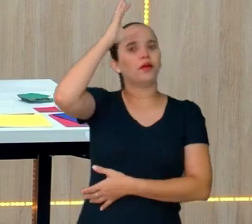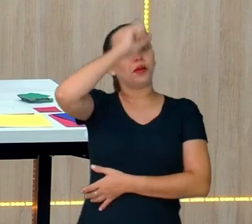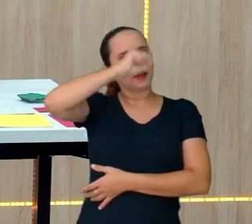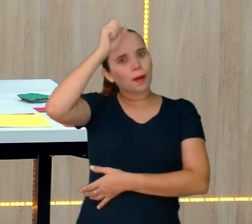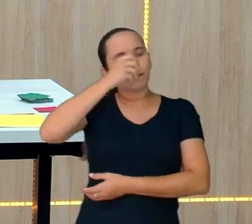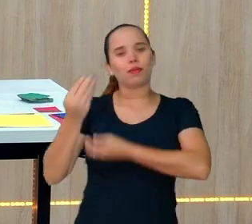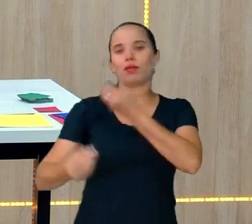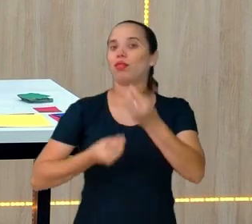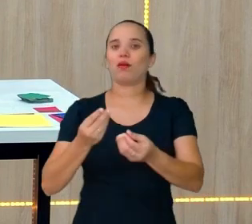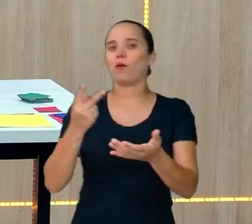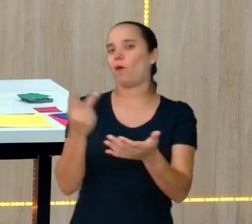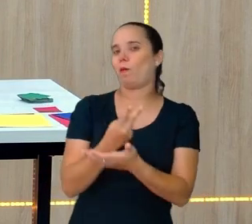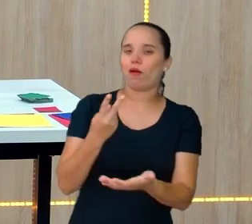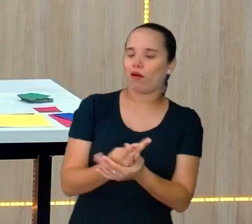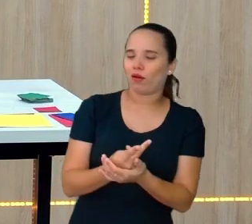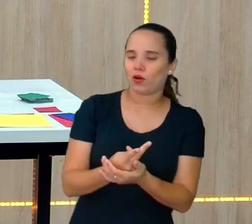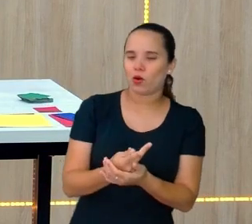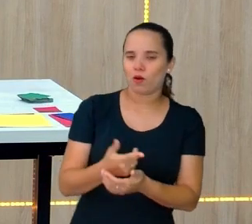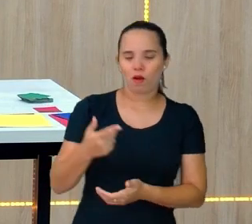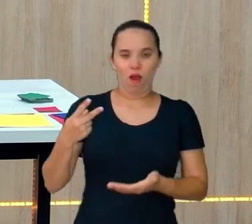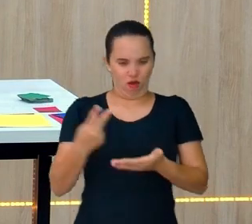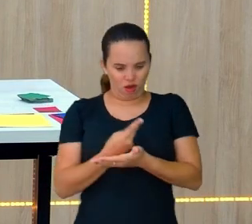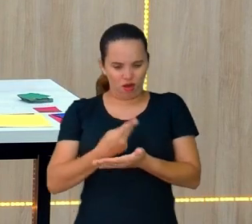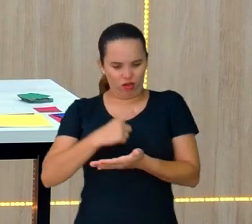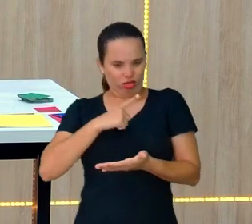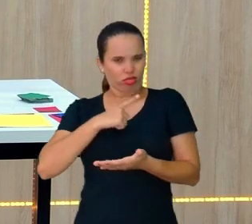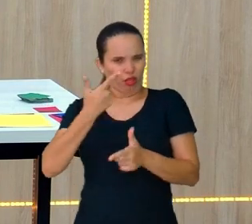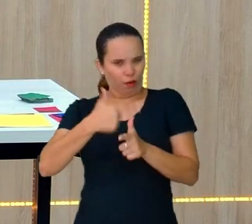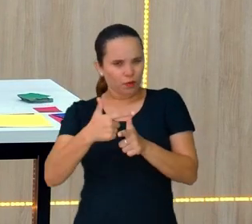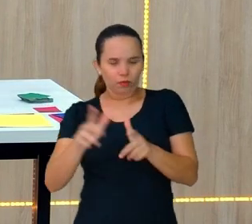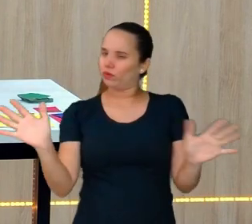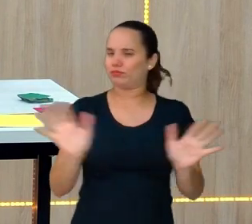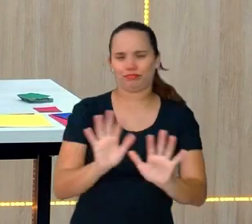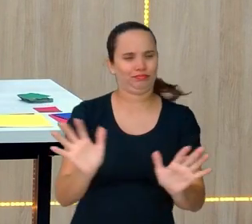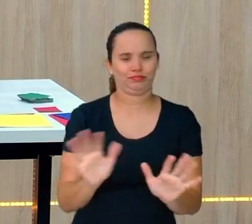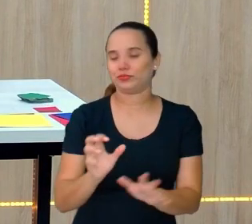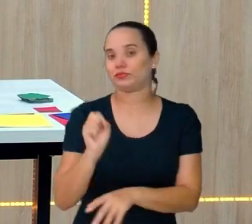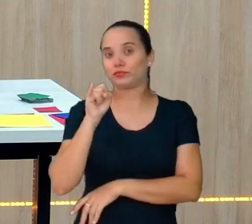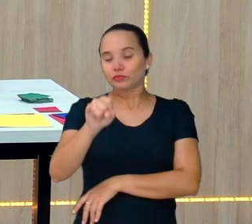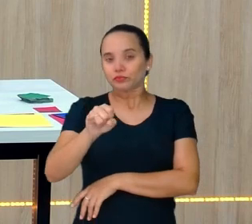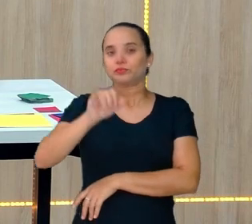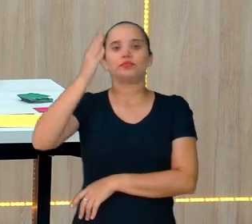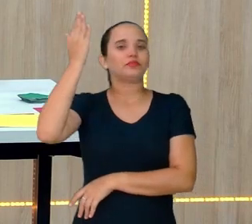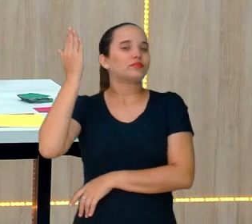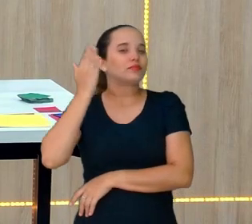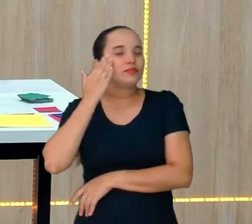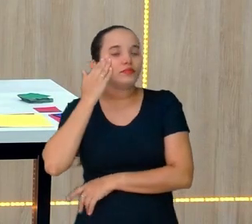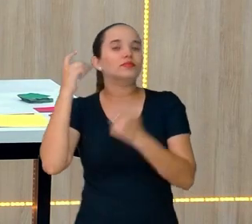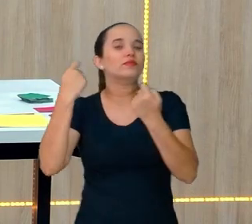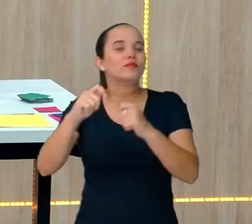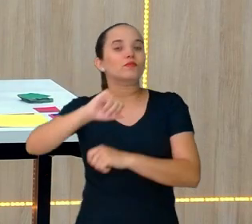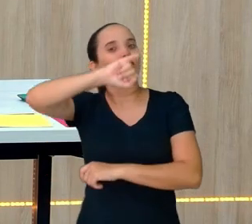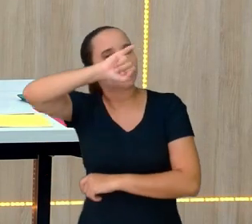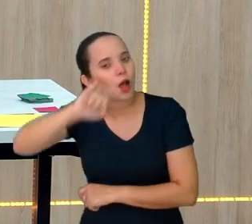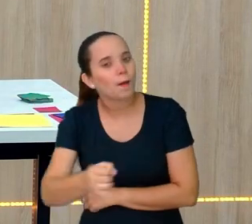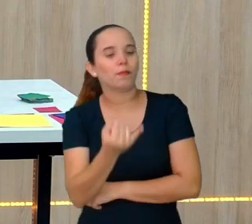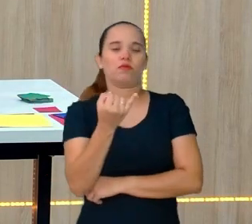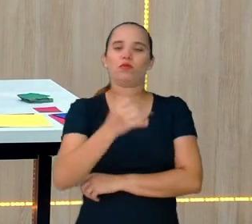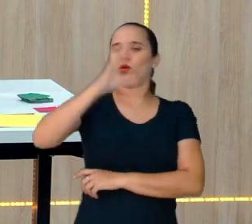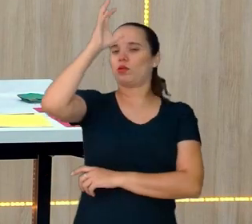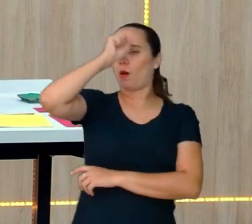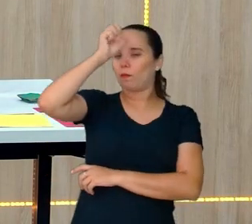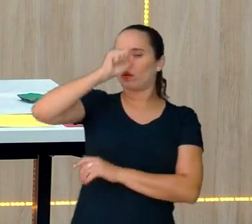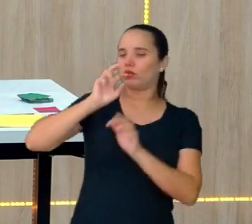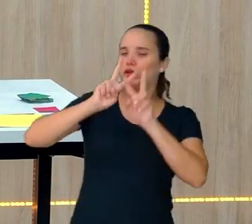Não é errar, não tem problema. Não, não tem problema se você aproveitar para aprender com o erro. Igual quando vocês